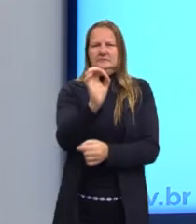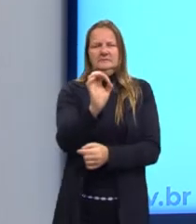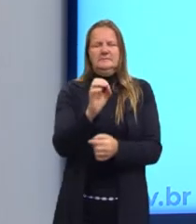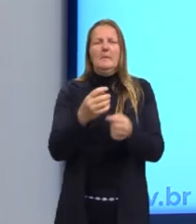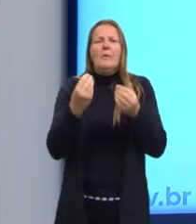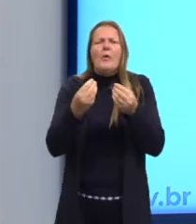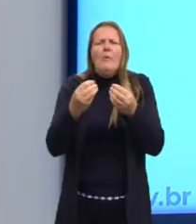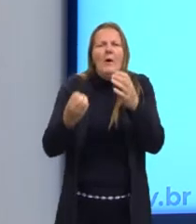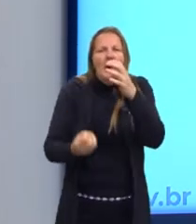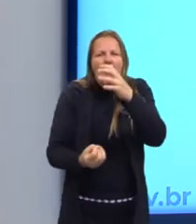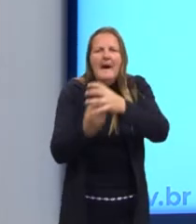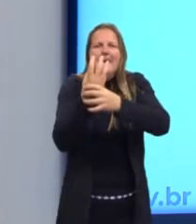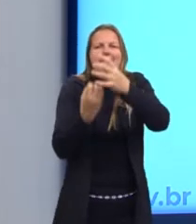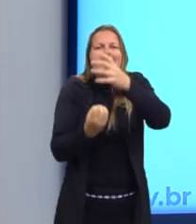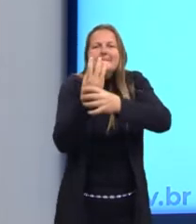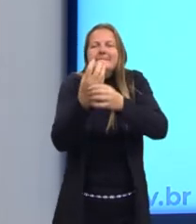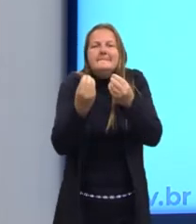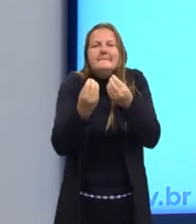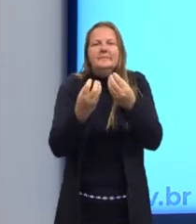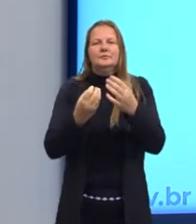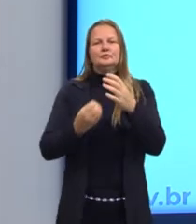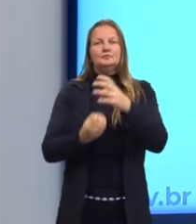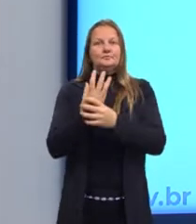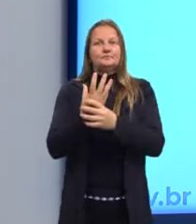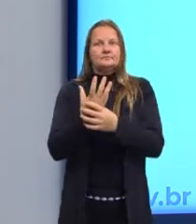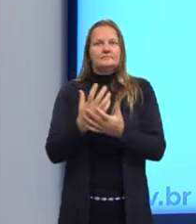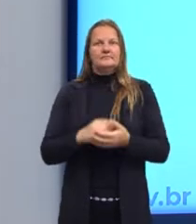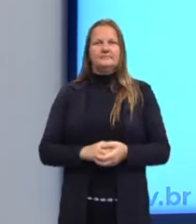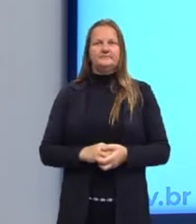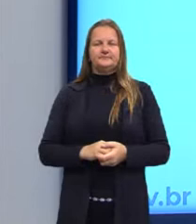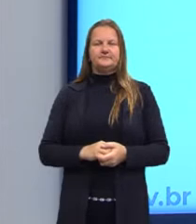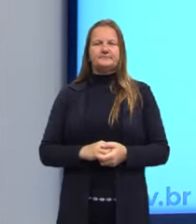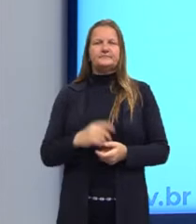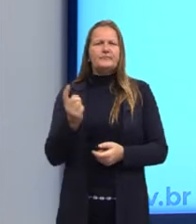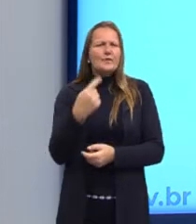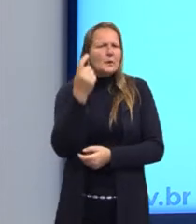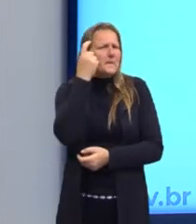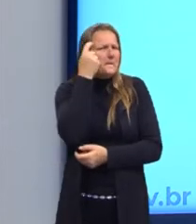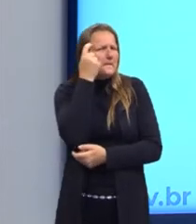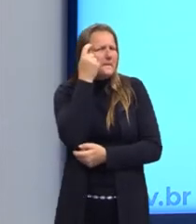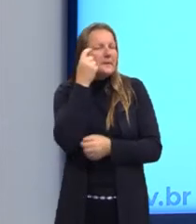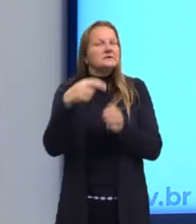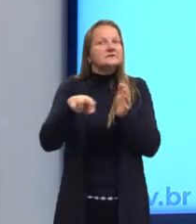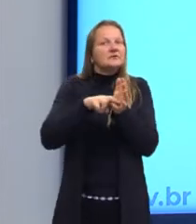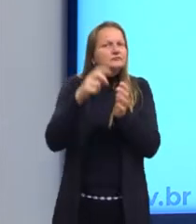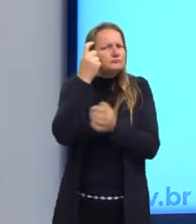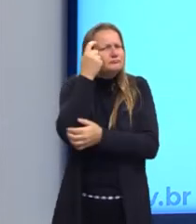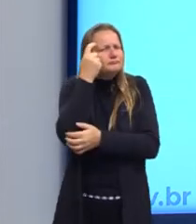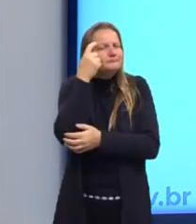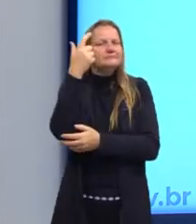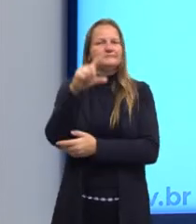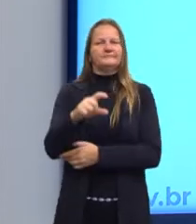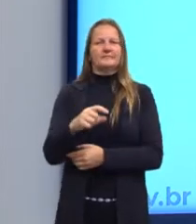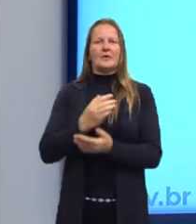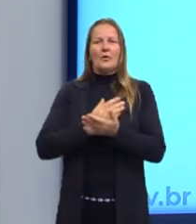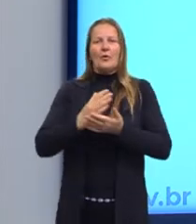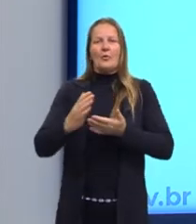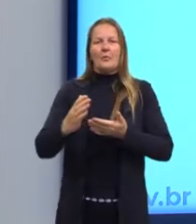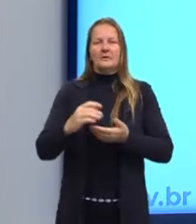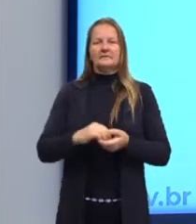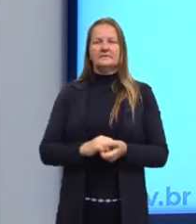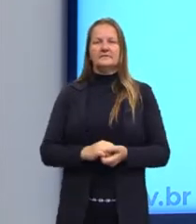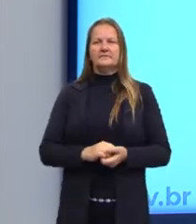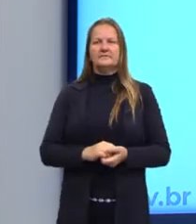que vai surgir a lógica? Como é que vai surgir esse troço todo aí que faz nós repensar e pensar sobre isso? Começa lá com, vocês lembram da